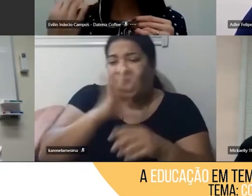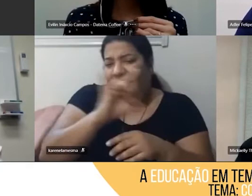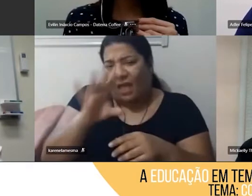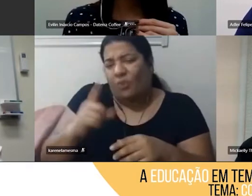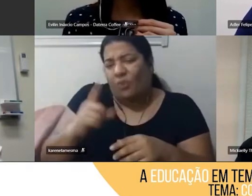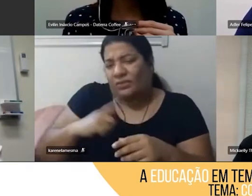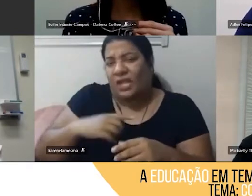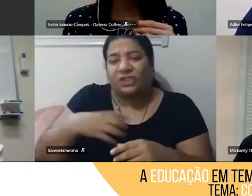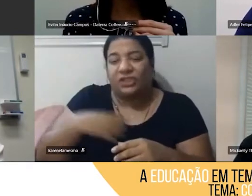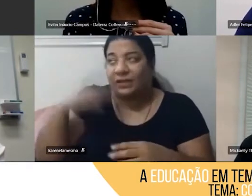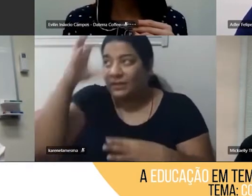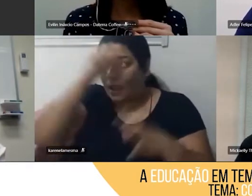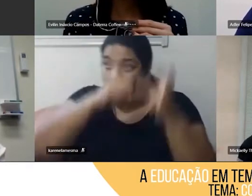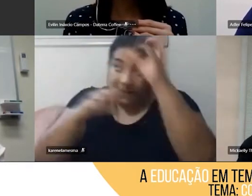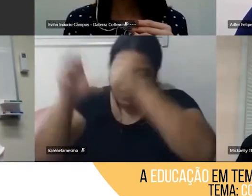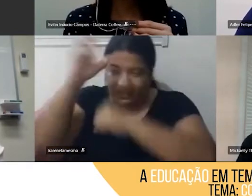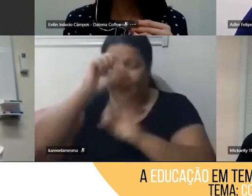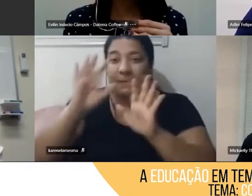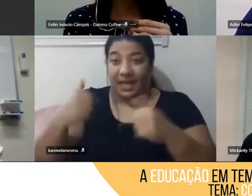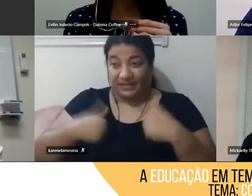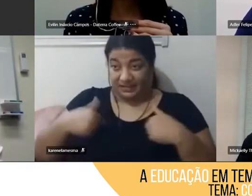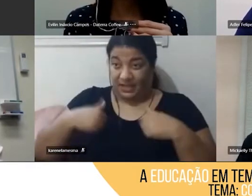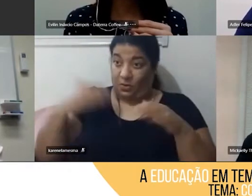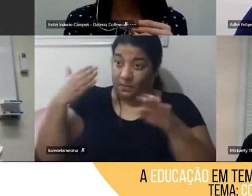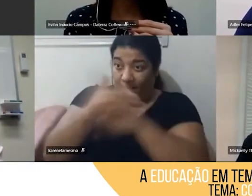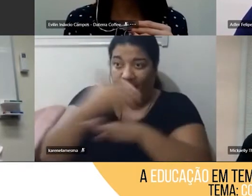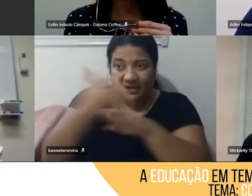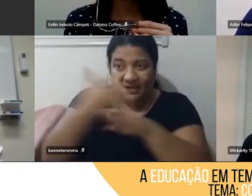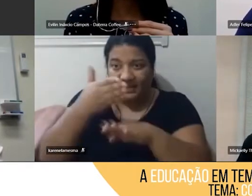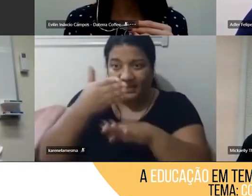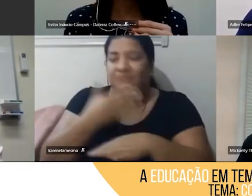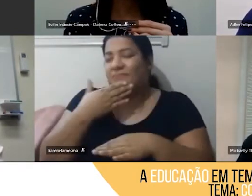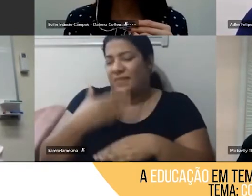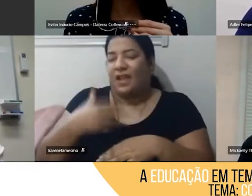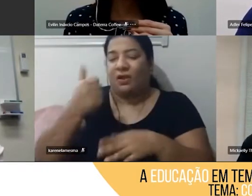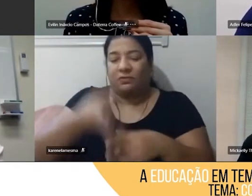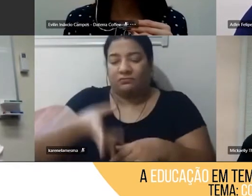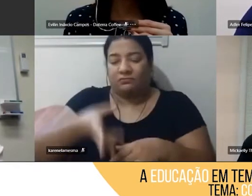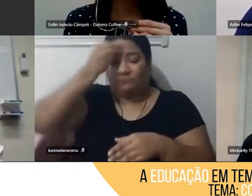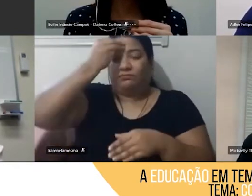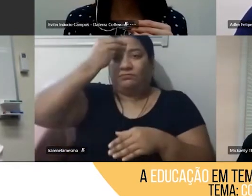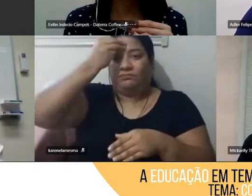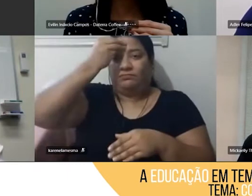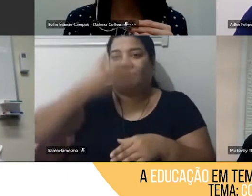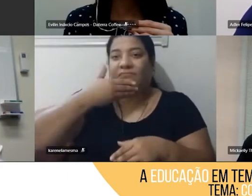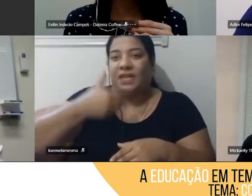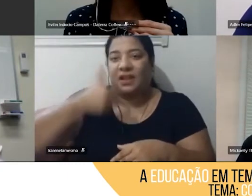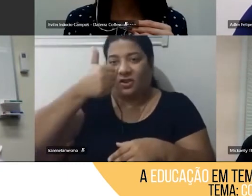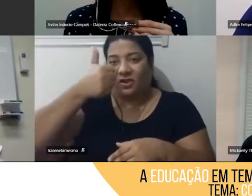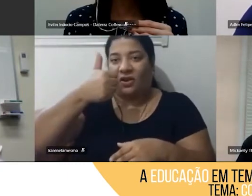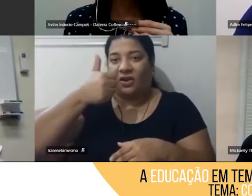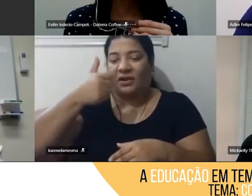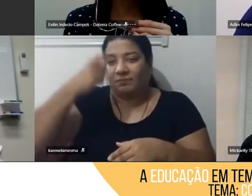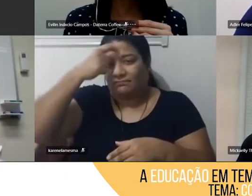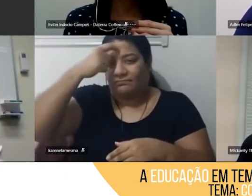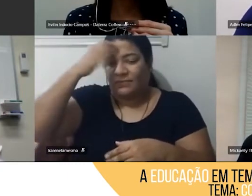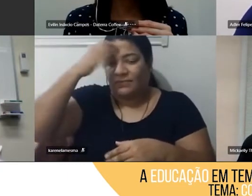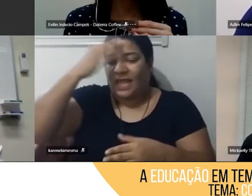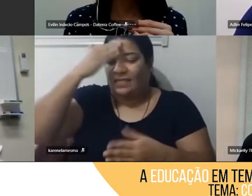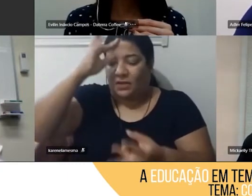faz, quando a gente participa, quando a gente é parte de tudo que está acontecendo, eu acho que fica muito mais preso na nossa mente, fica muito mais